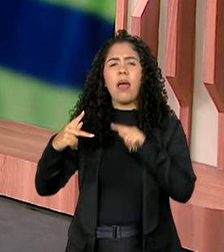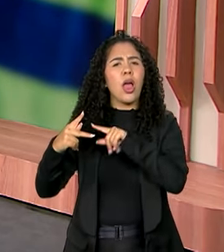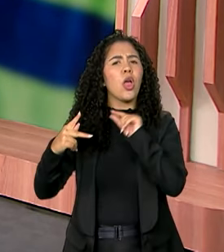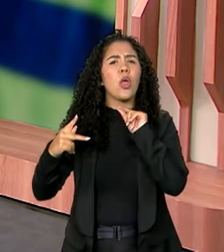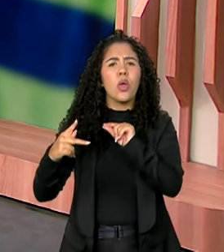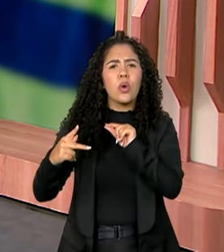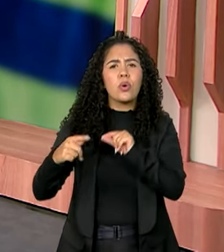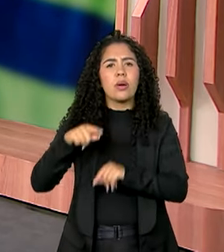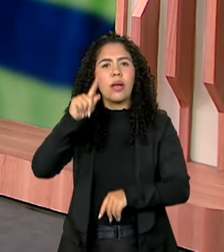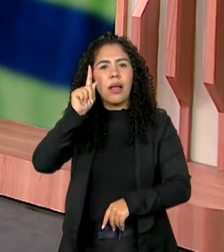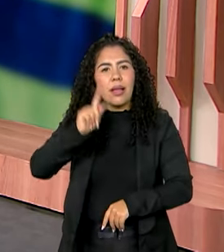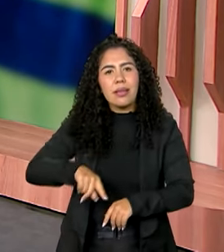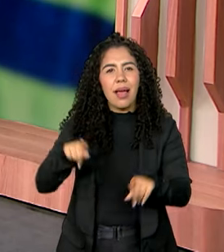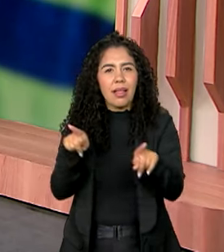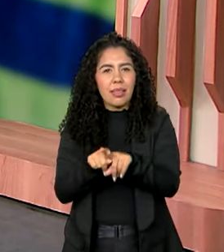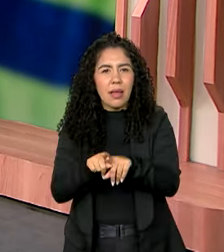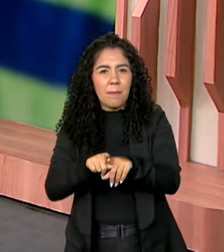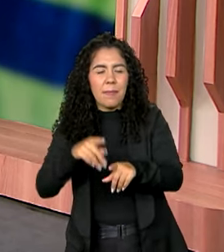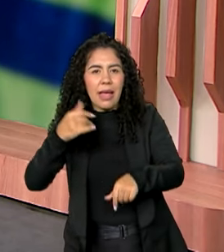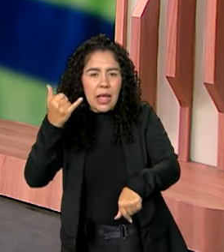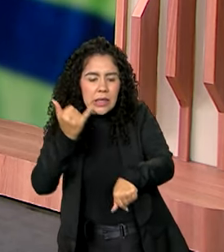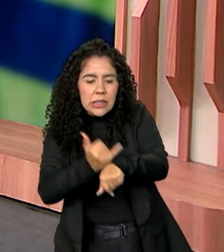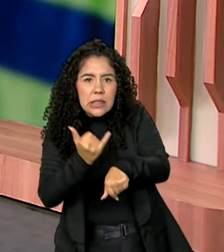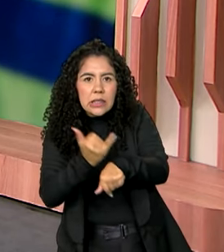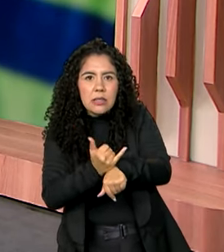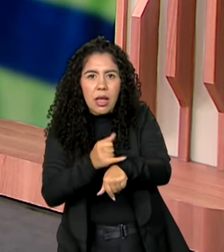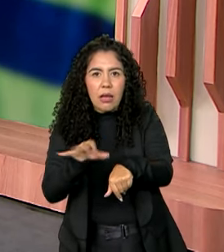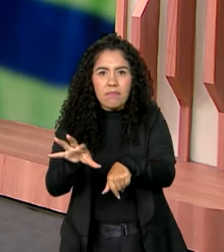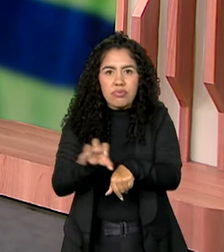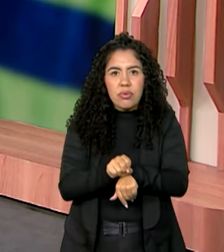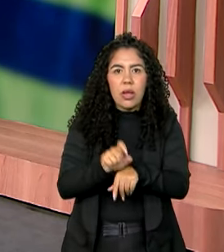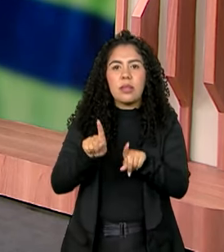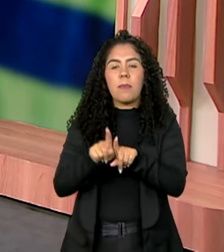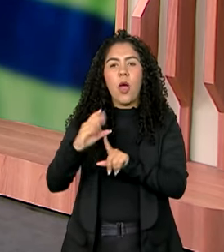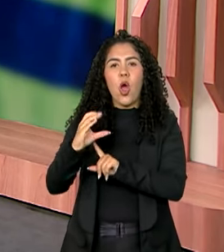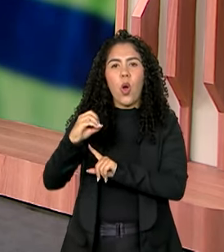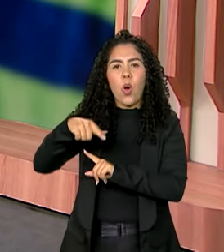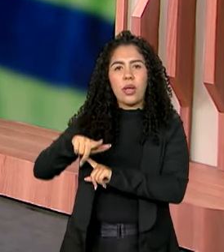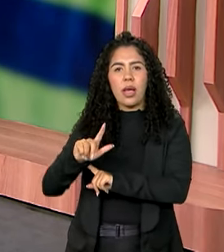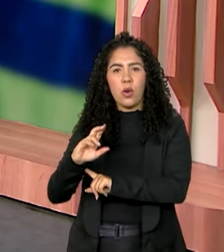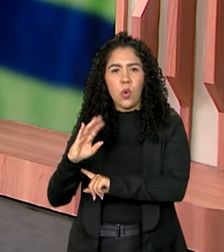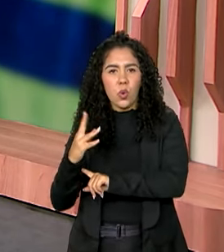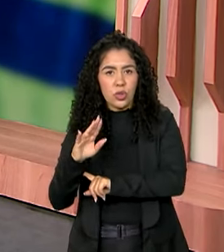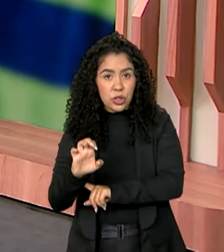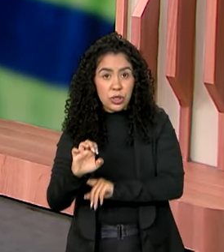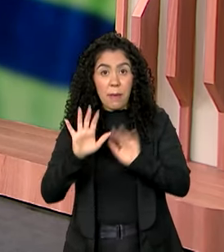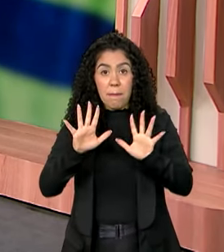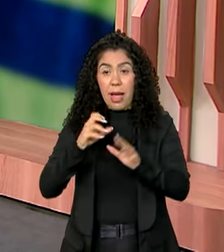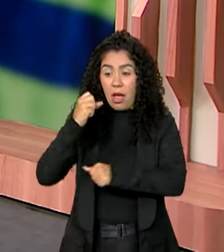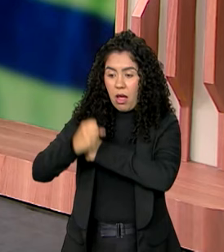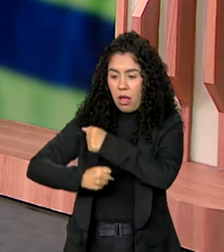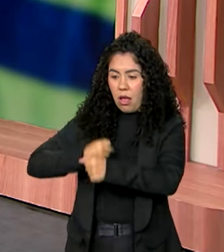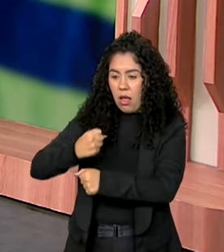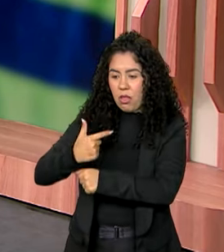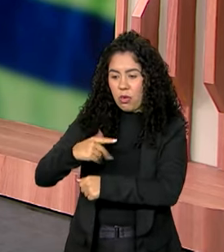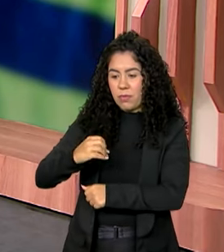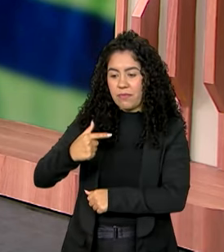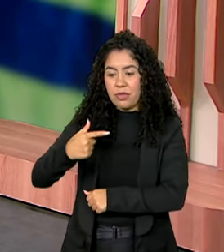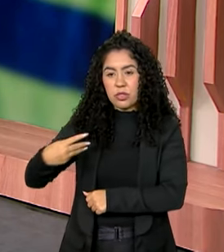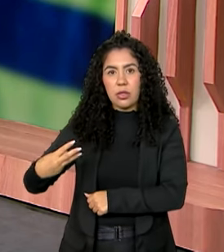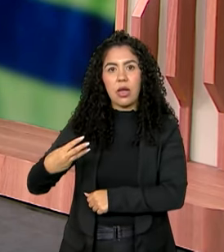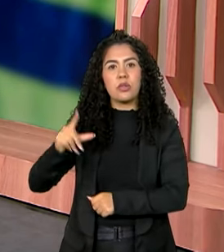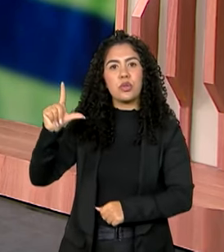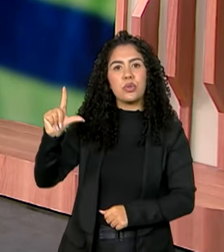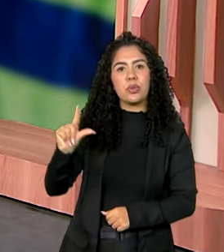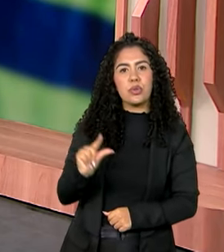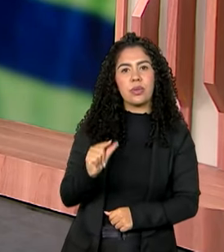difteria, o tétano e a coqueluche. Já em 2023, esse número caiu para 103 mil. Em relação